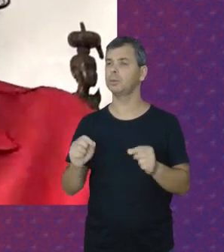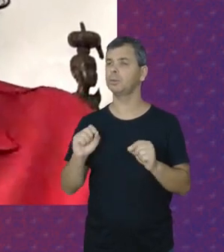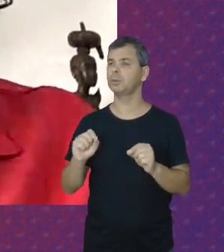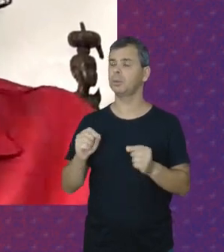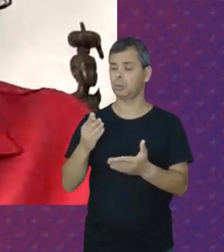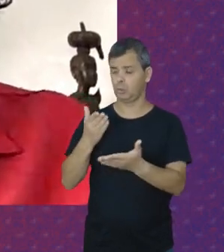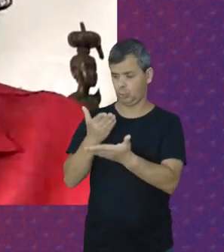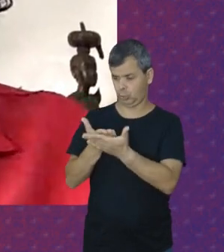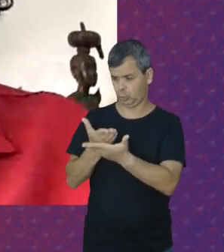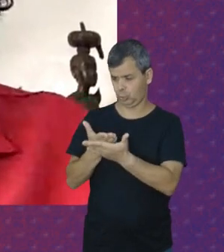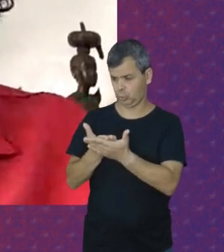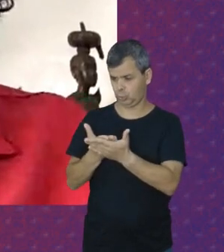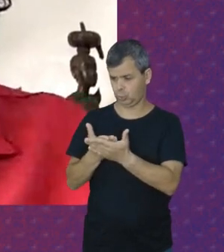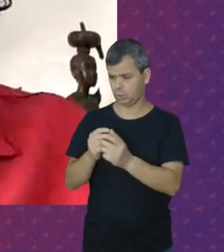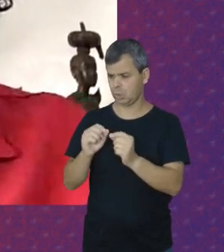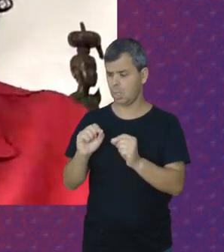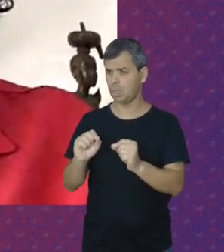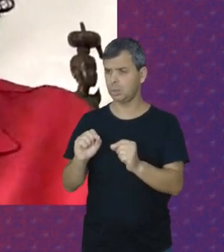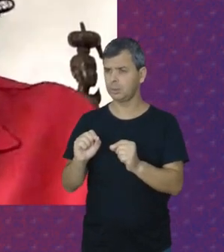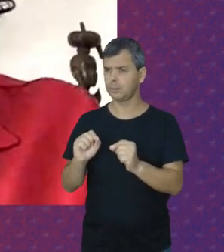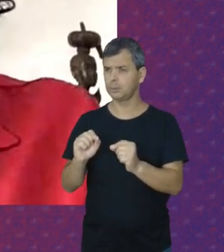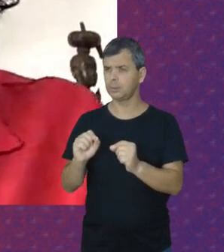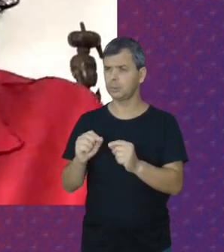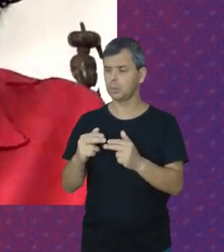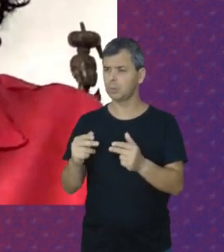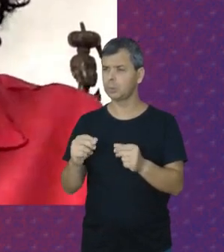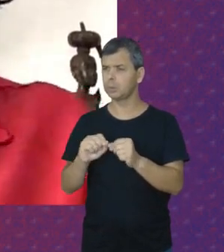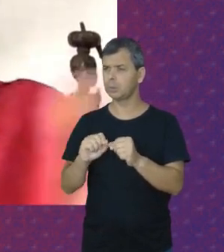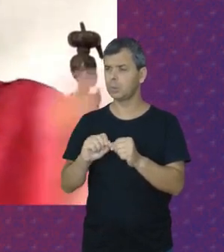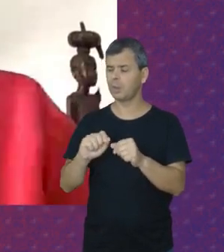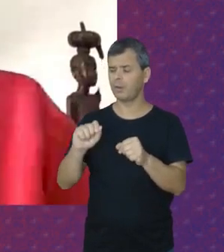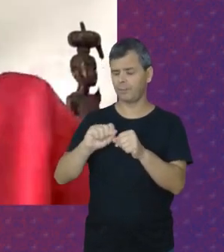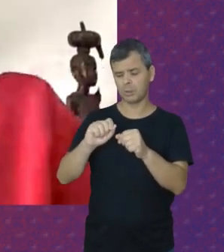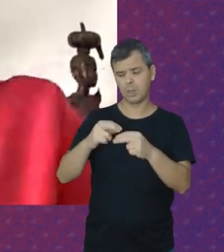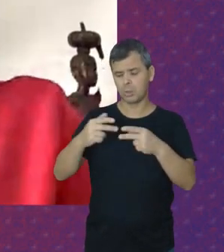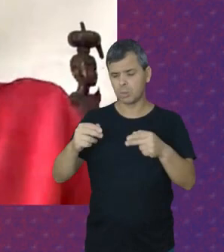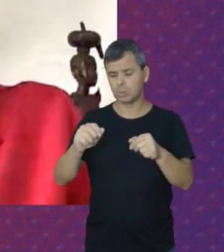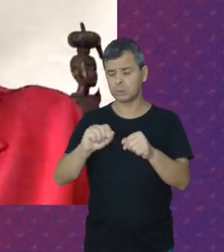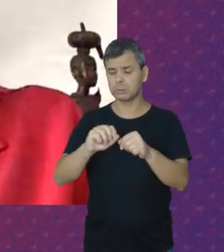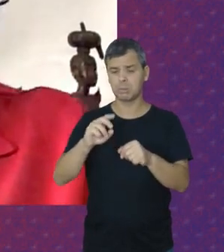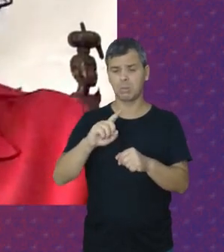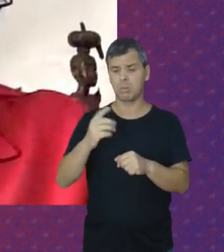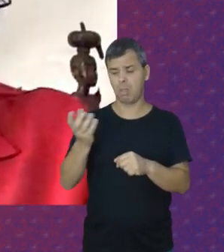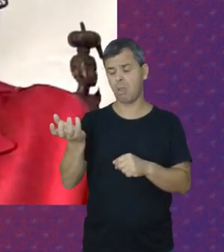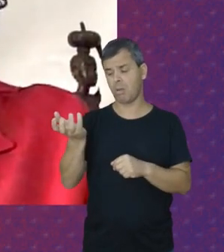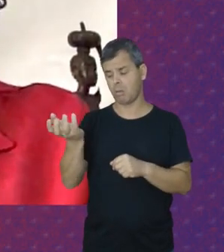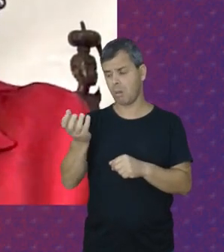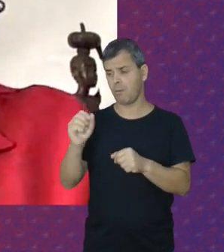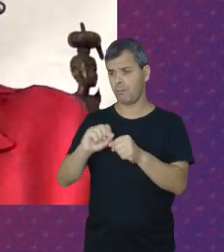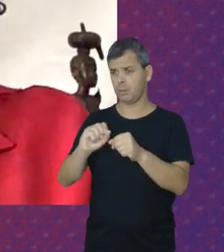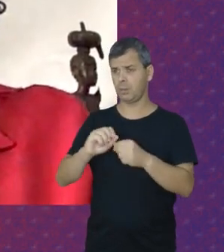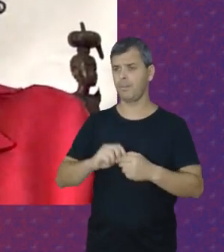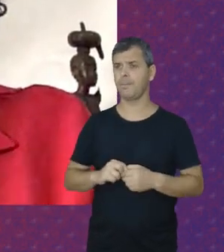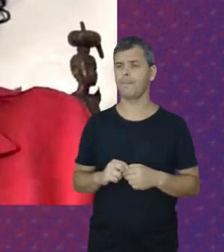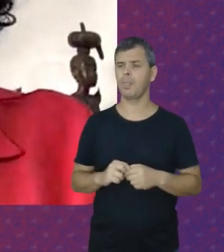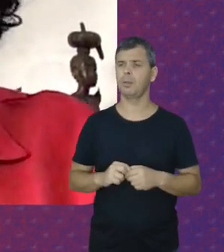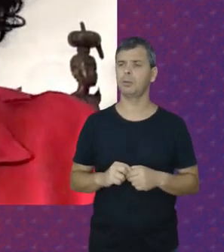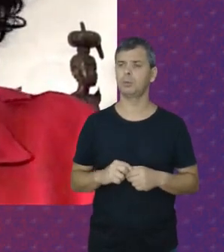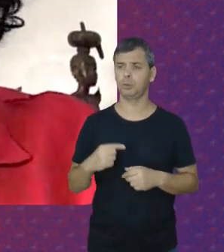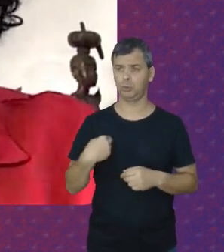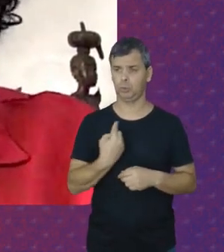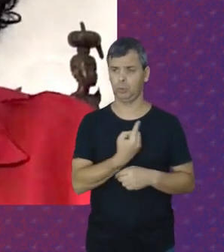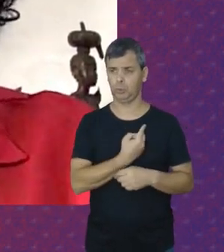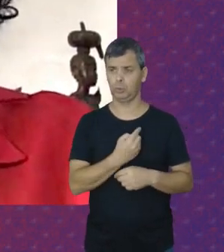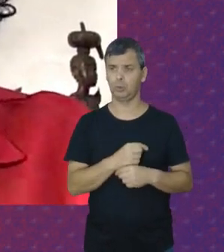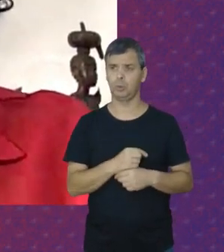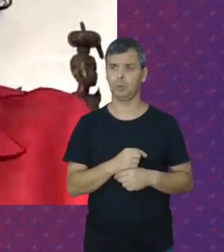estudarem Condição De fazer Uma outra Coisa Que elas Queiram fazer A nós